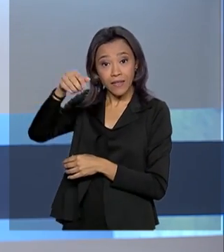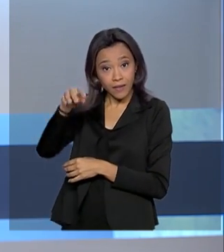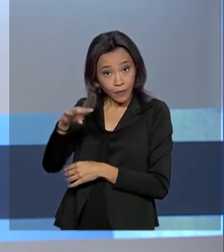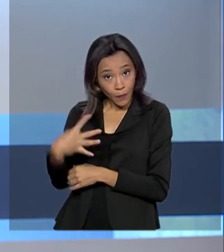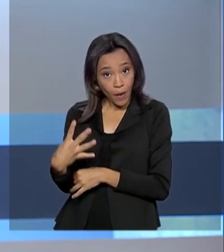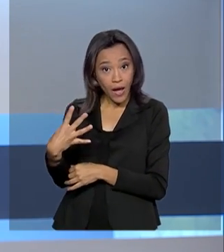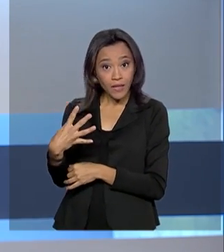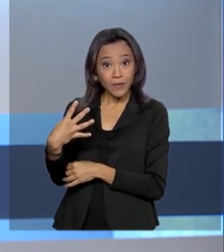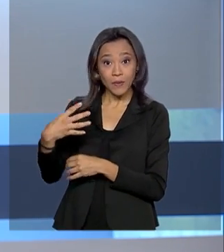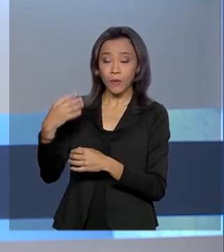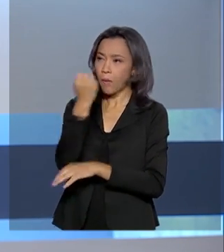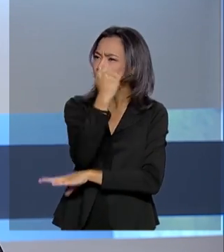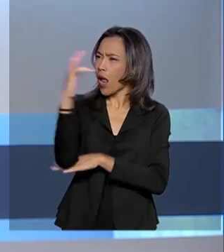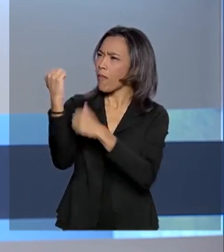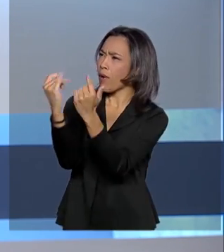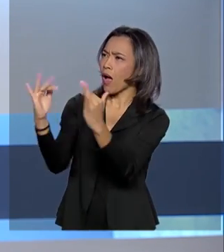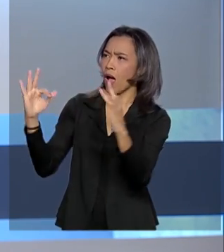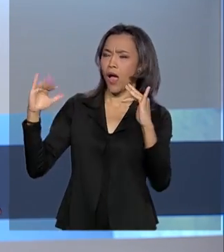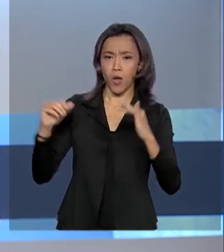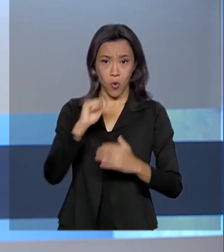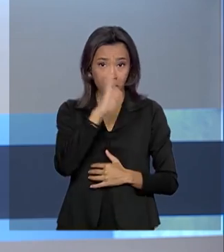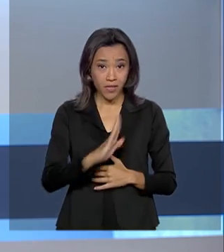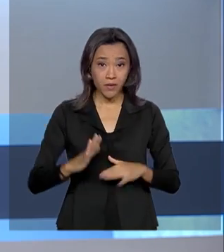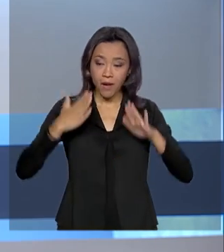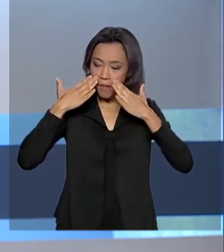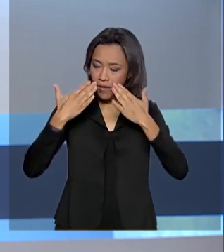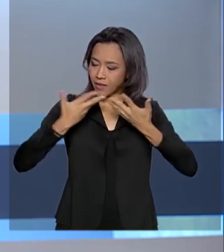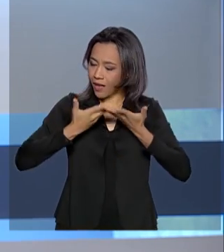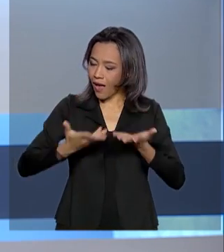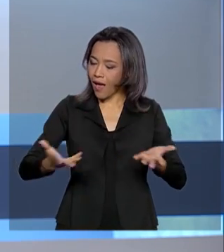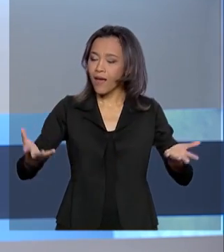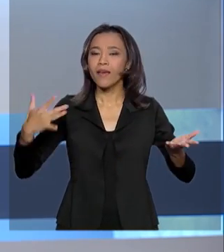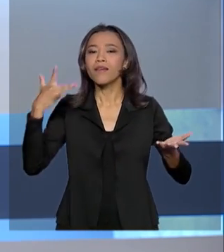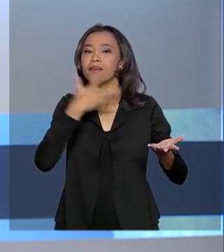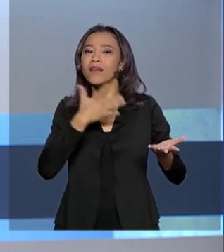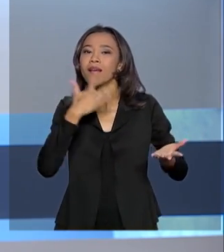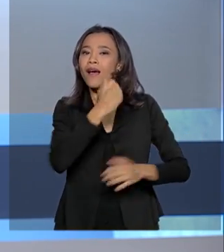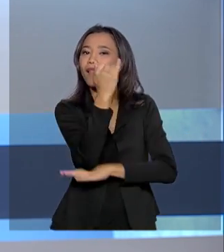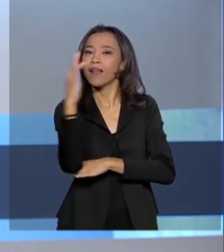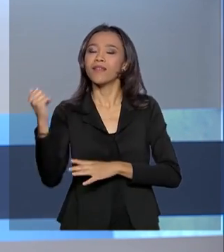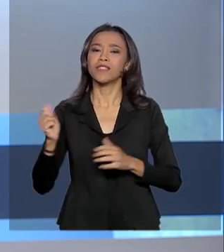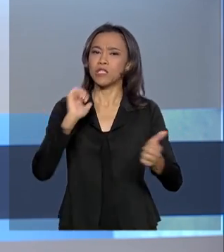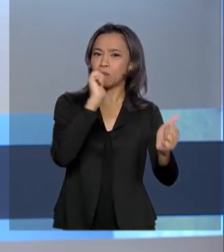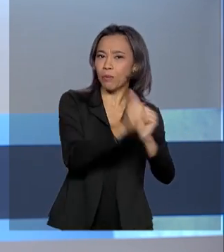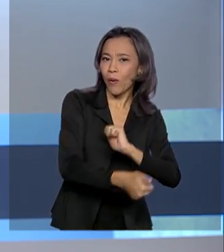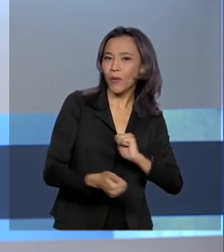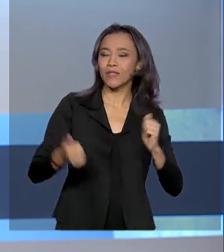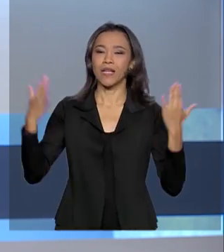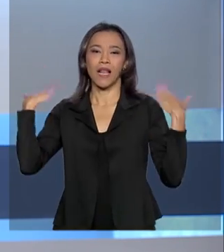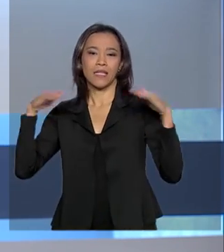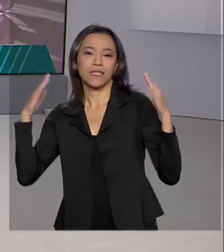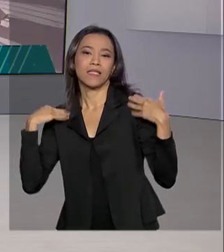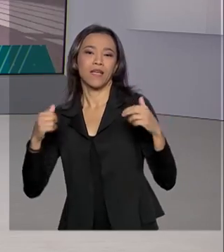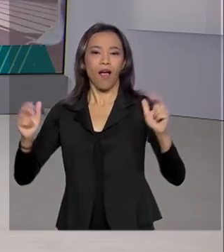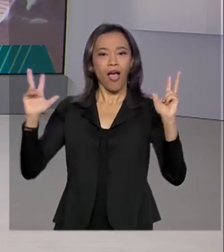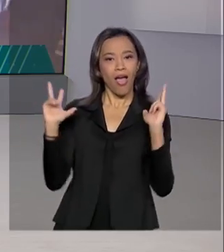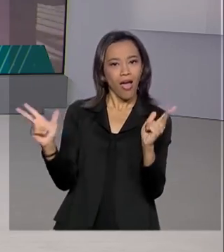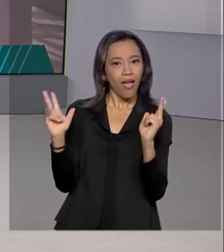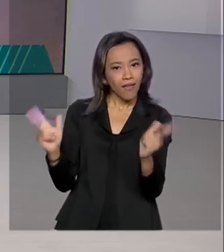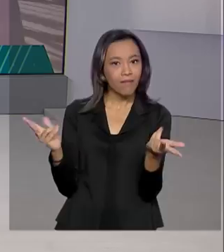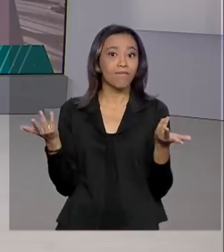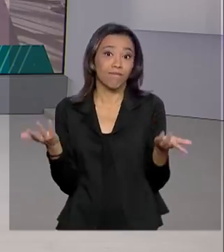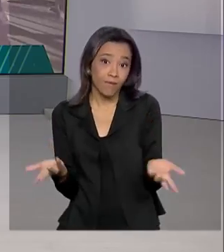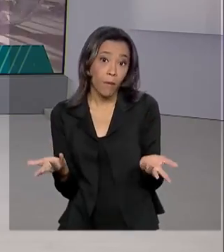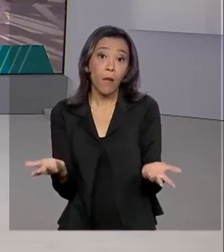oferece um cardápio variado para quem curte a natureza aliada ao lazer, ao esporte ou à aventura. E